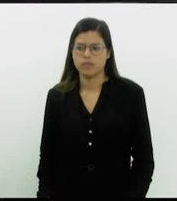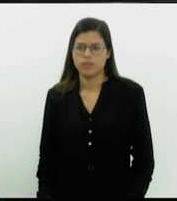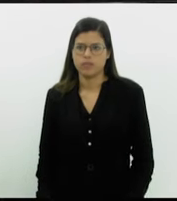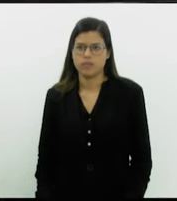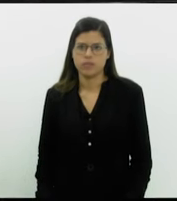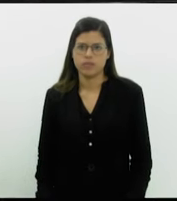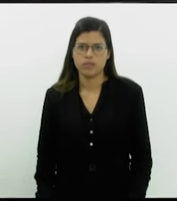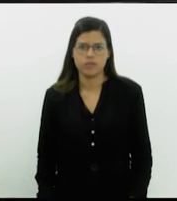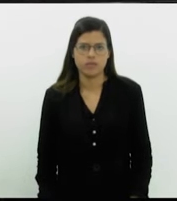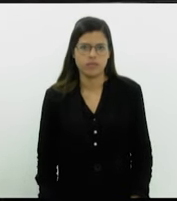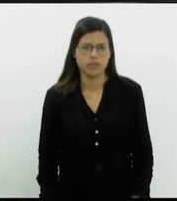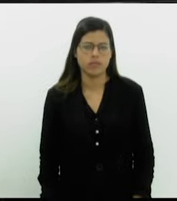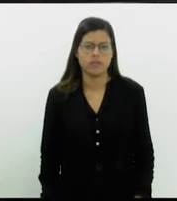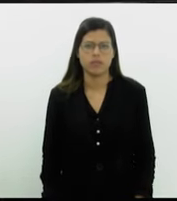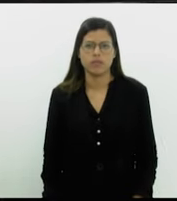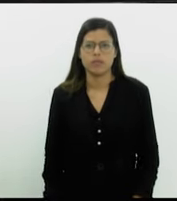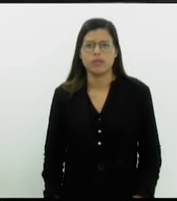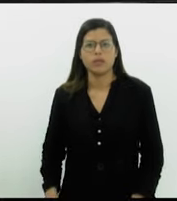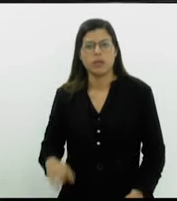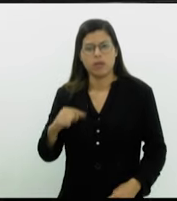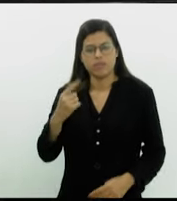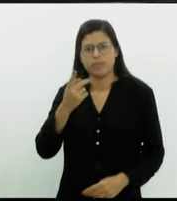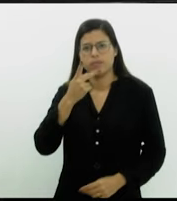por mais que a gente fale,